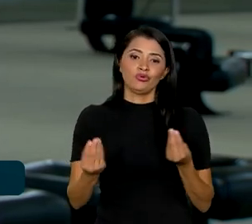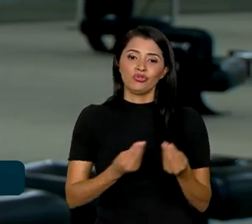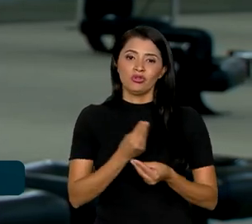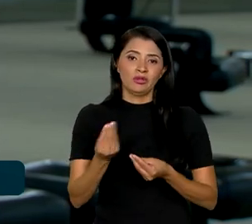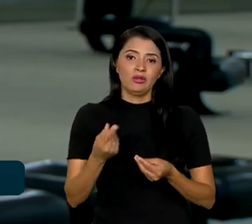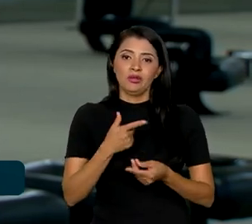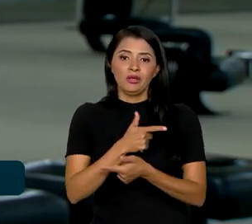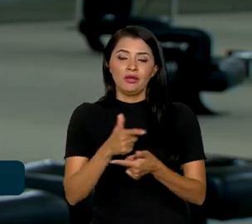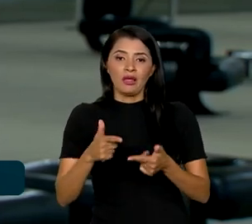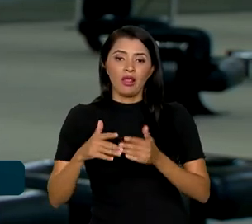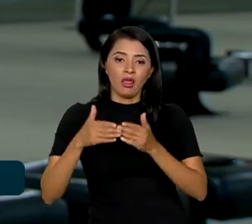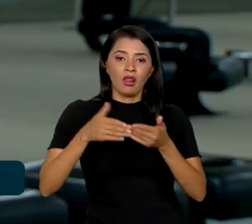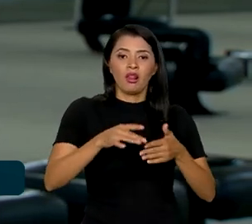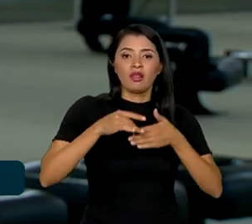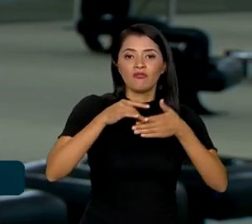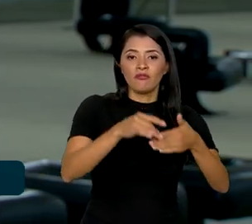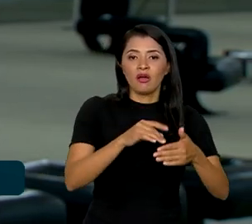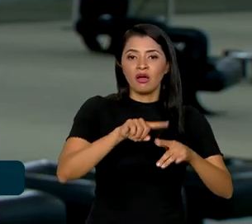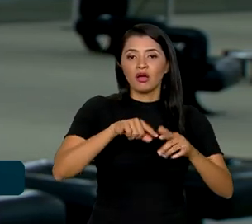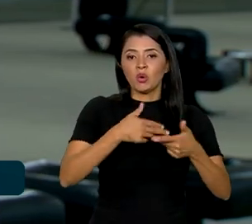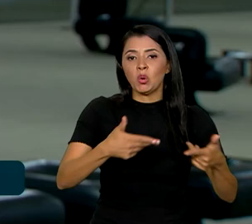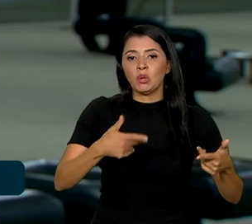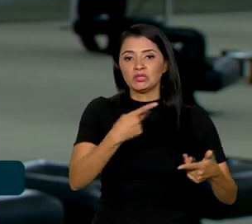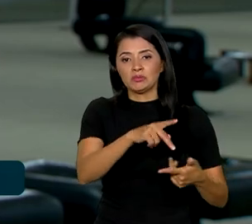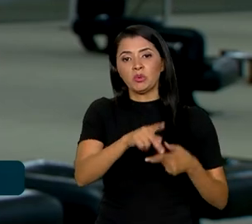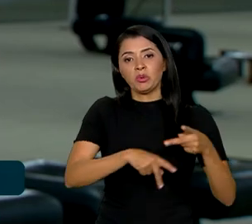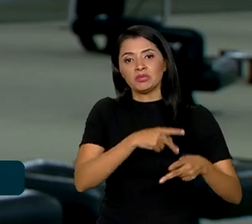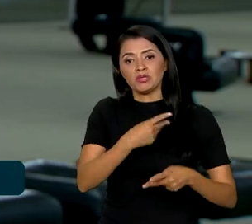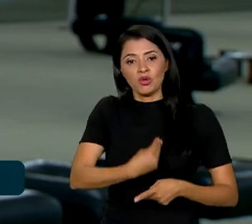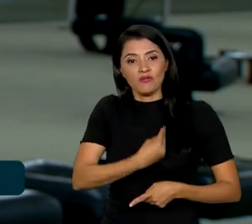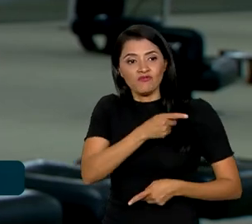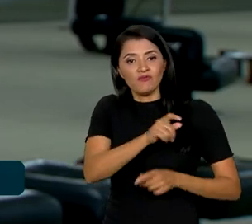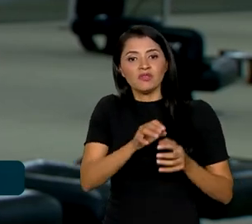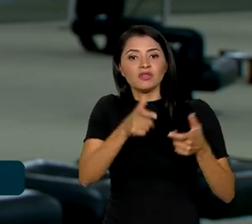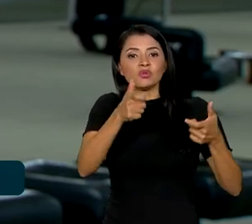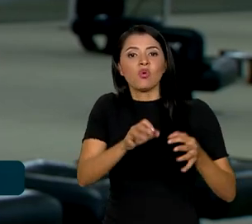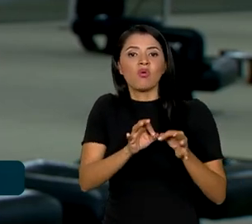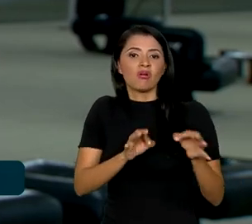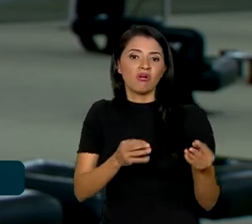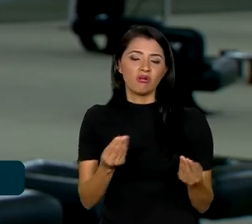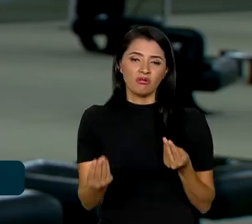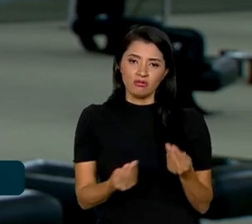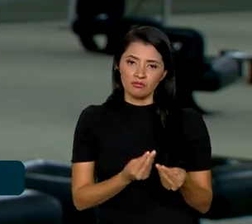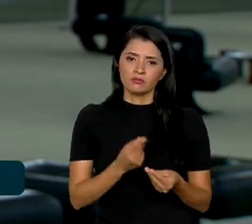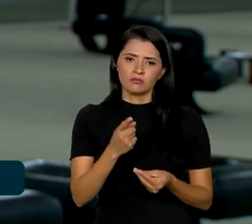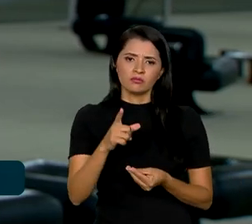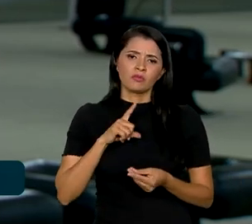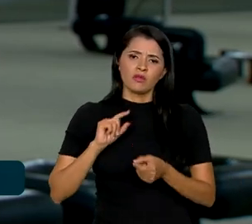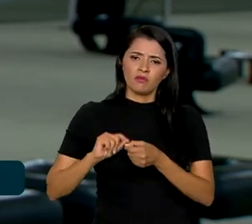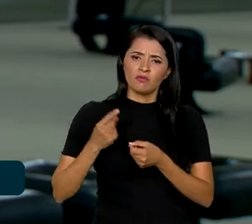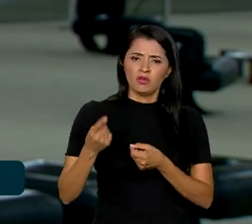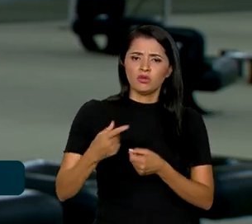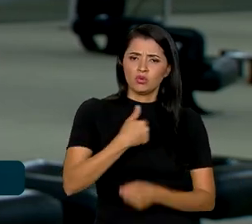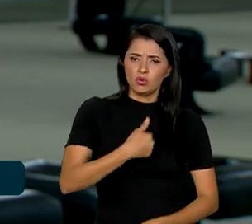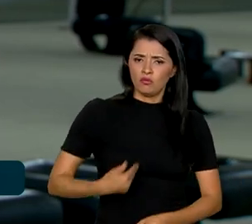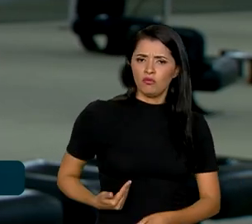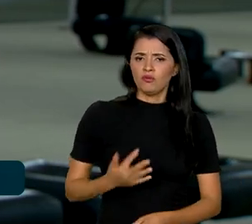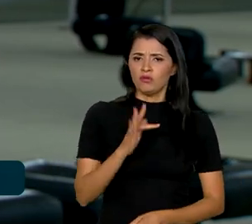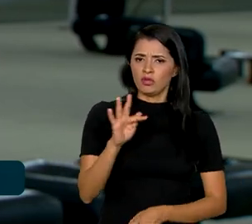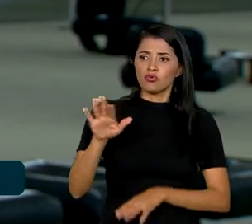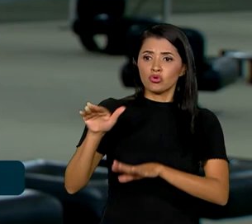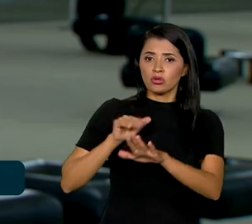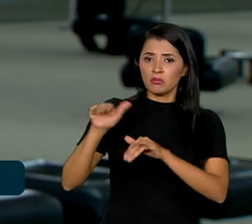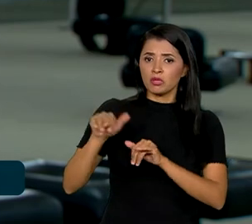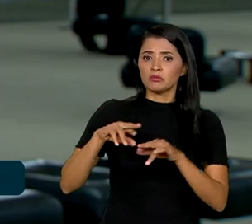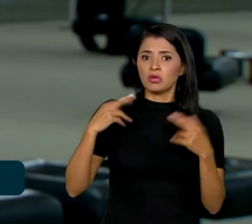desabastecimento, então, dessas populações que vivem nesses locais. O quadro fez com que o governo federal convocasse essa